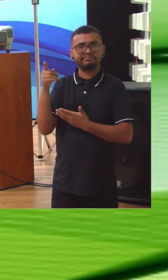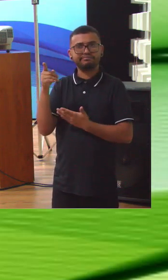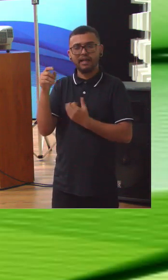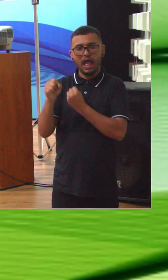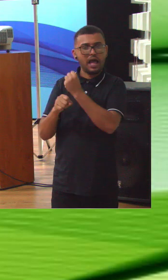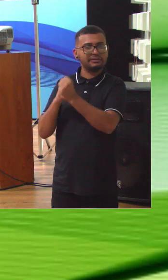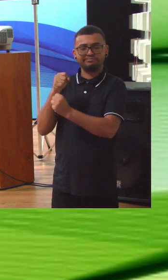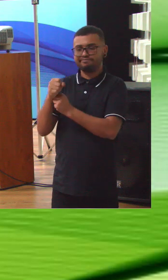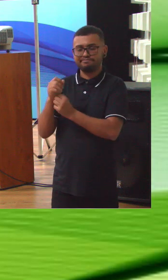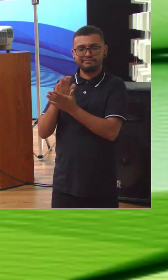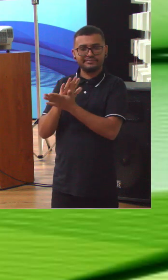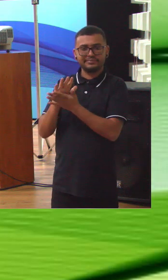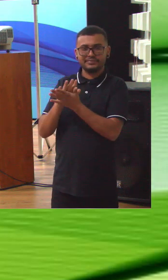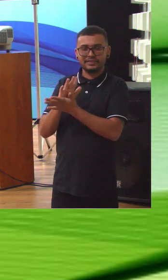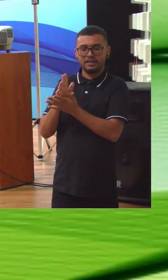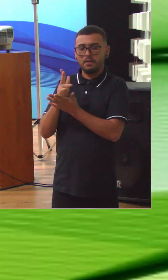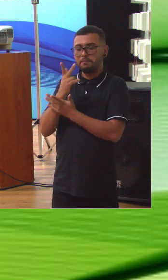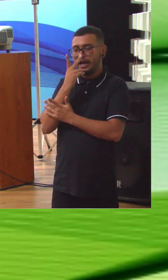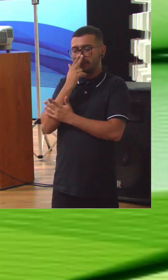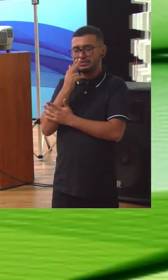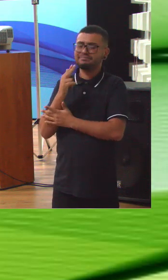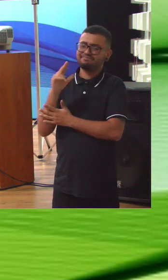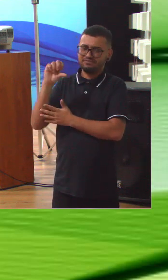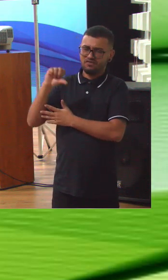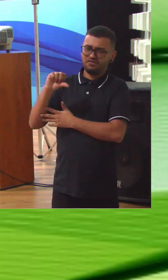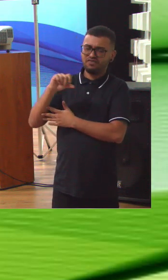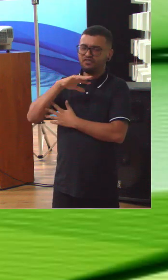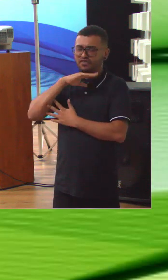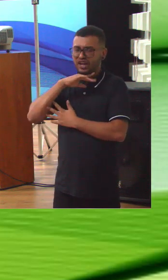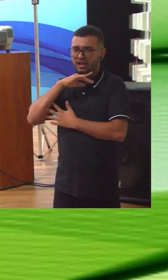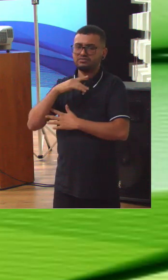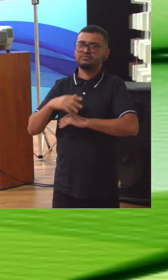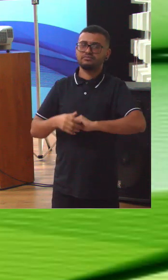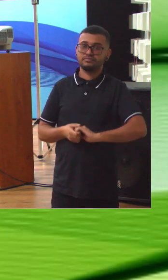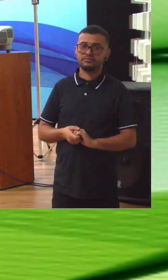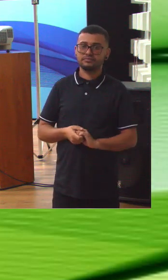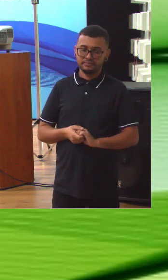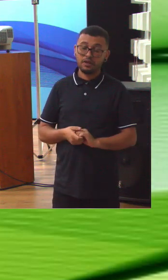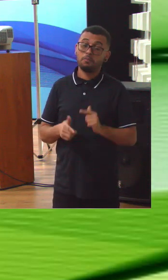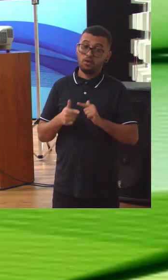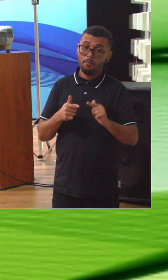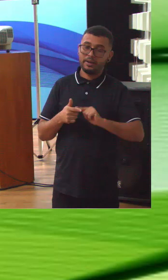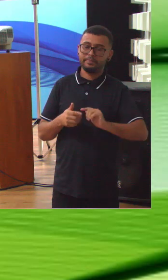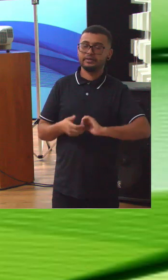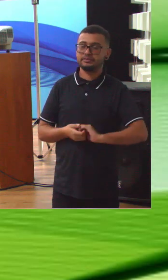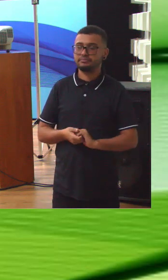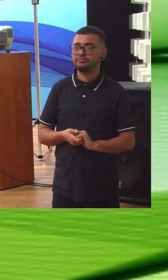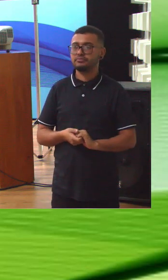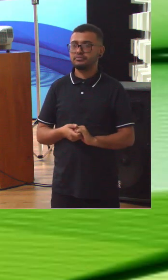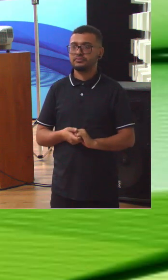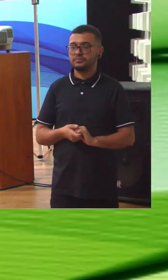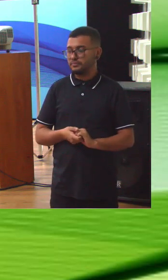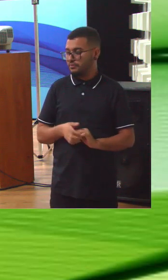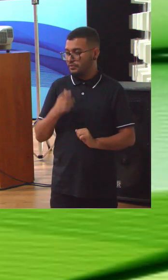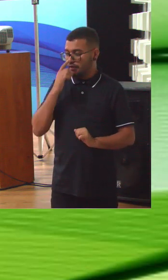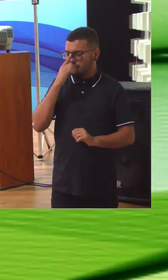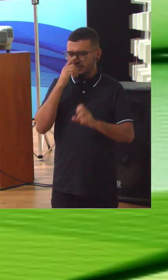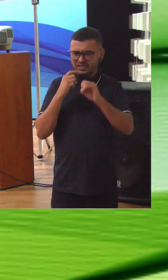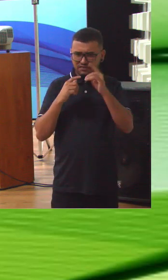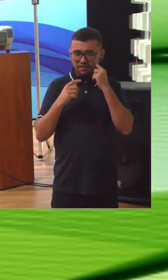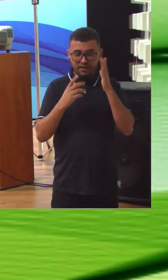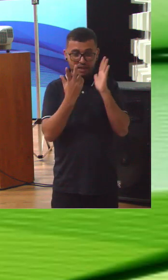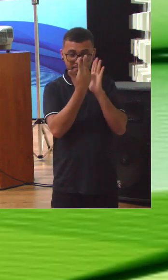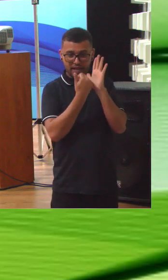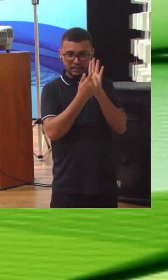de ano estão reprovadas estão abaixo da média isso é um problema e quando a gente olha para essa foto a gente